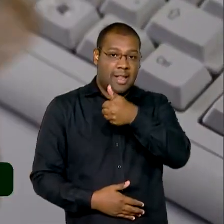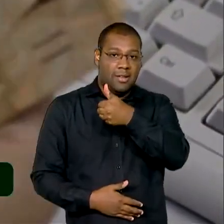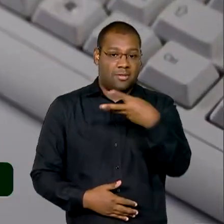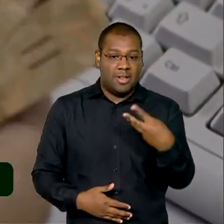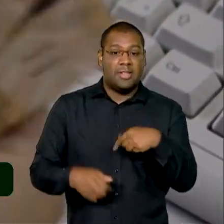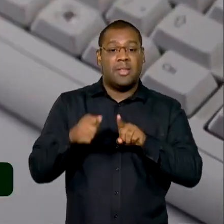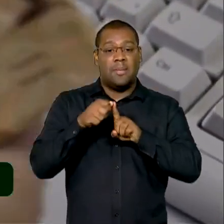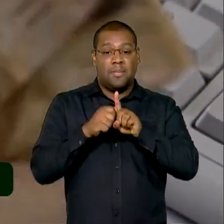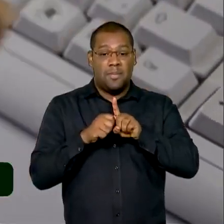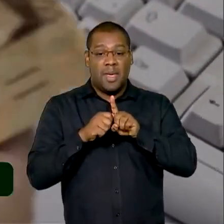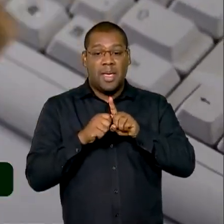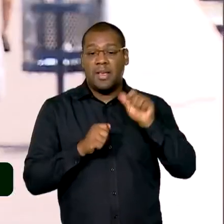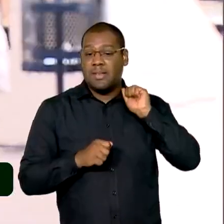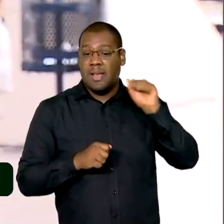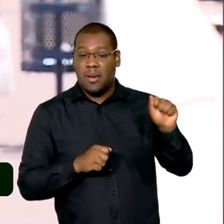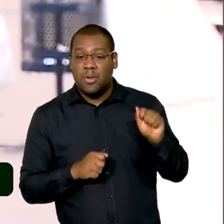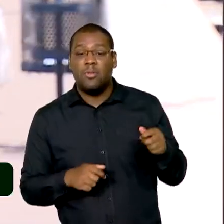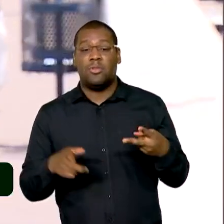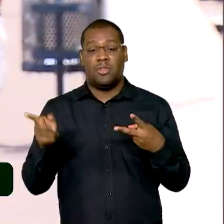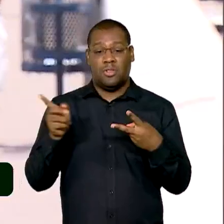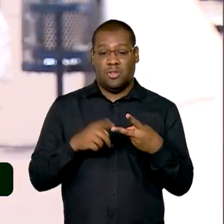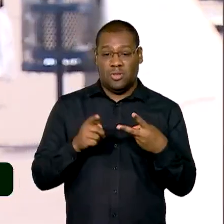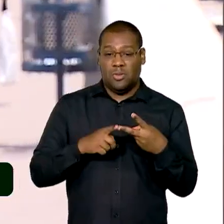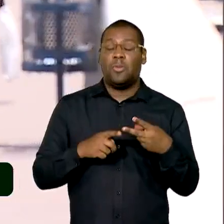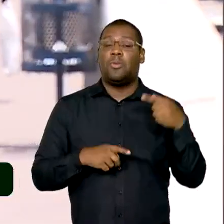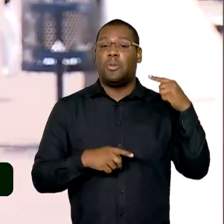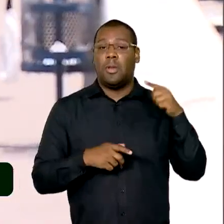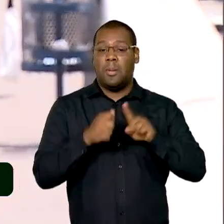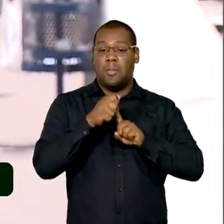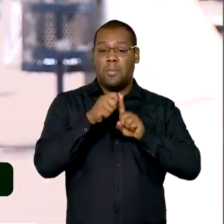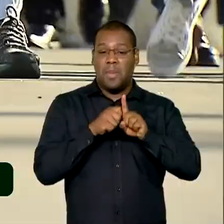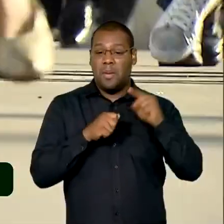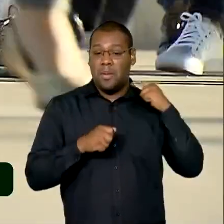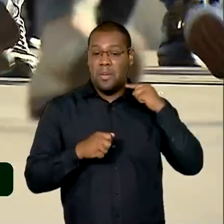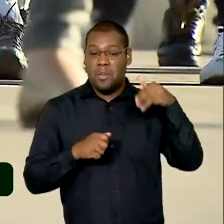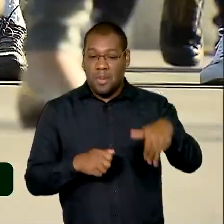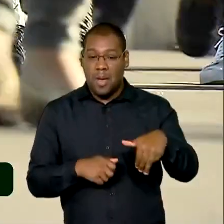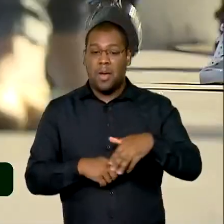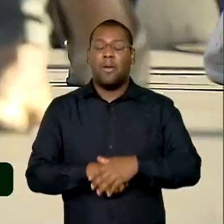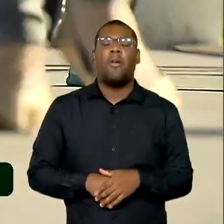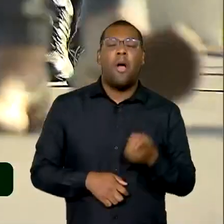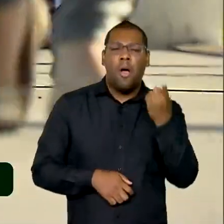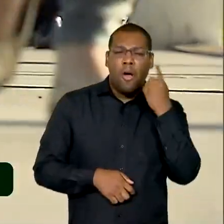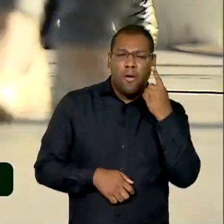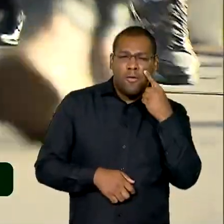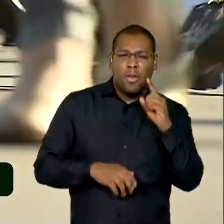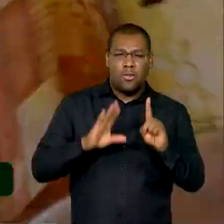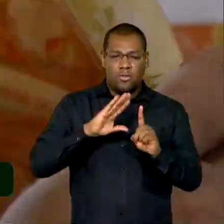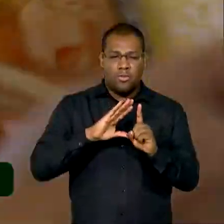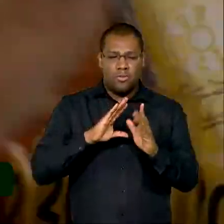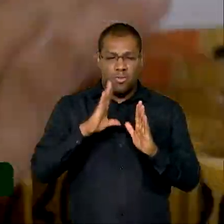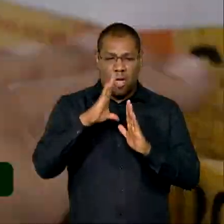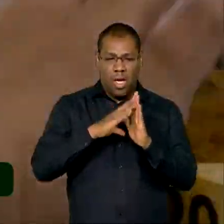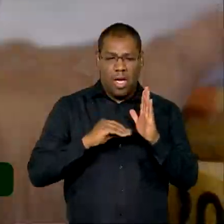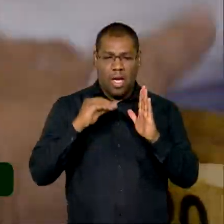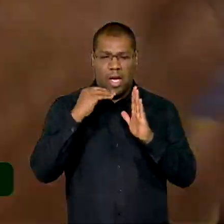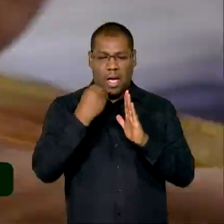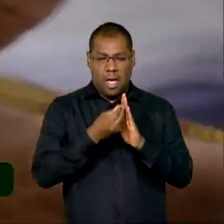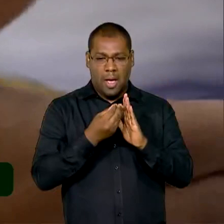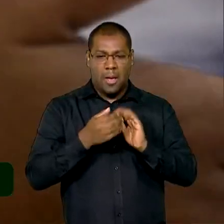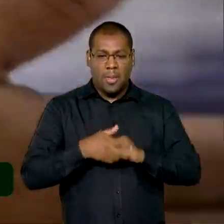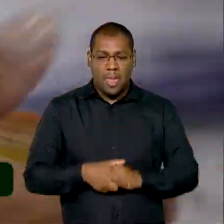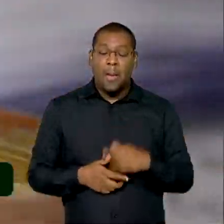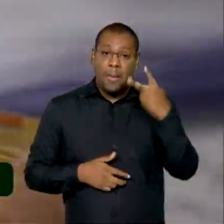e a segunda junto com o benefício de maio. Agora vamos então ao calendário. Para quem recebe até um salário mínimo,